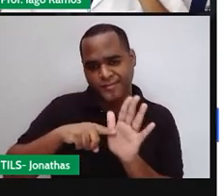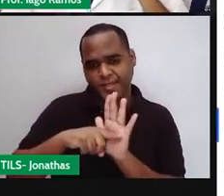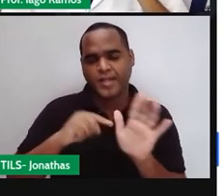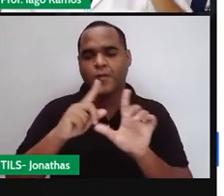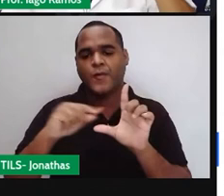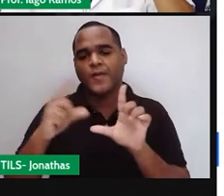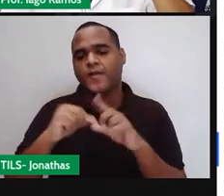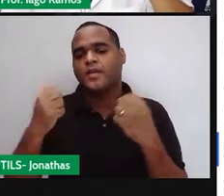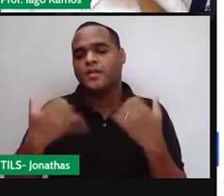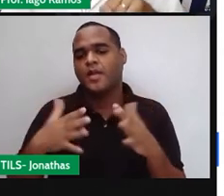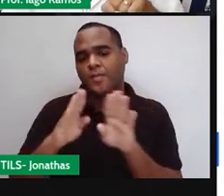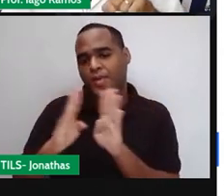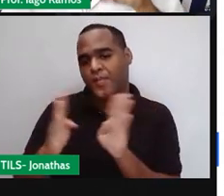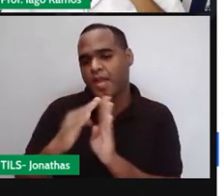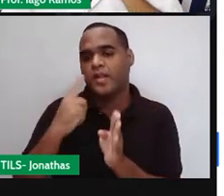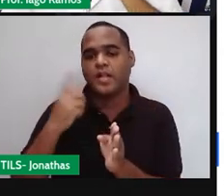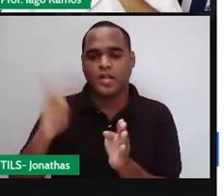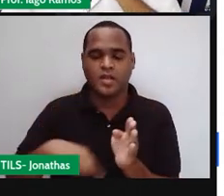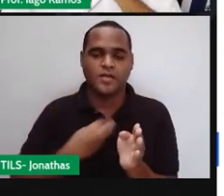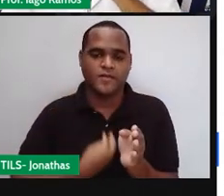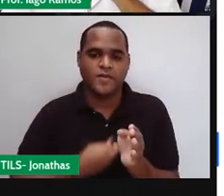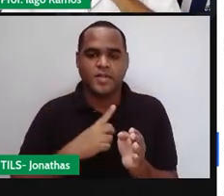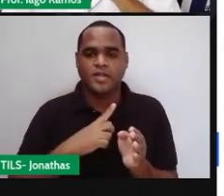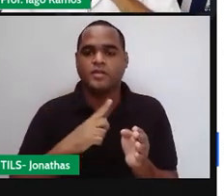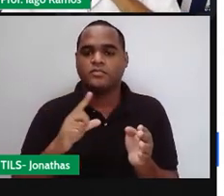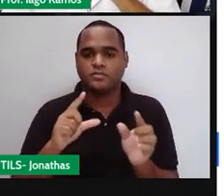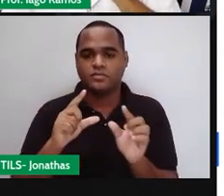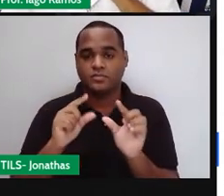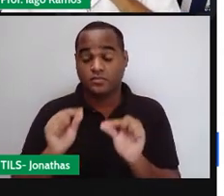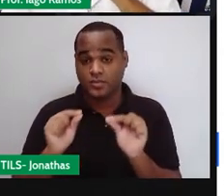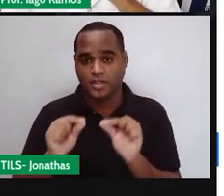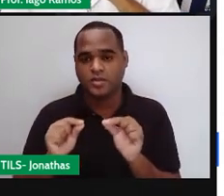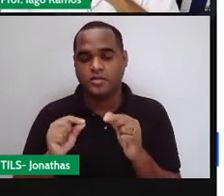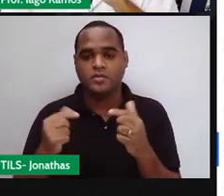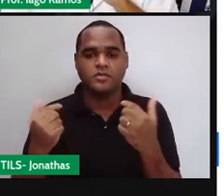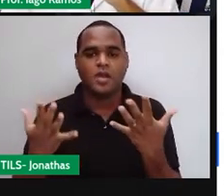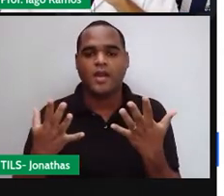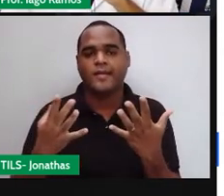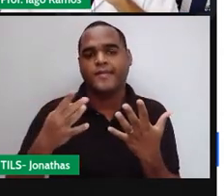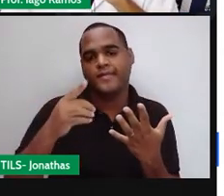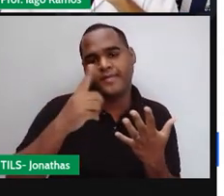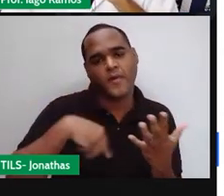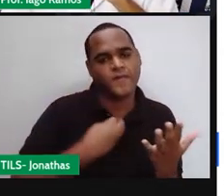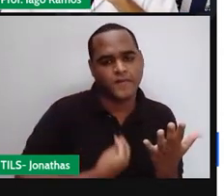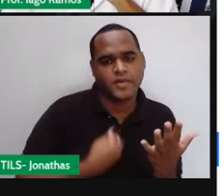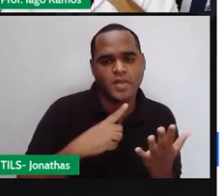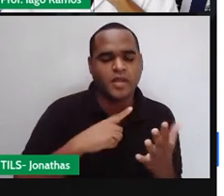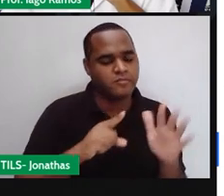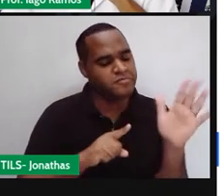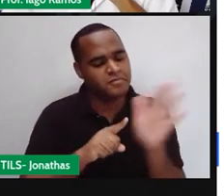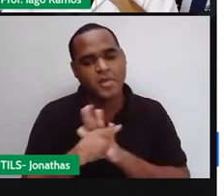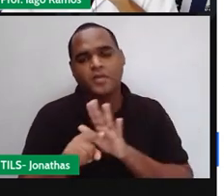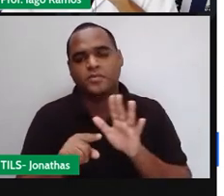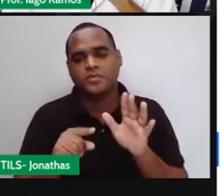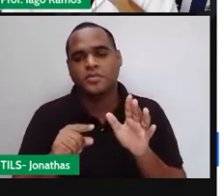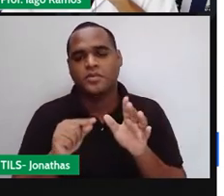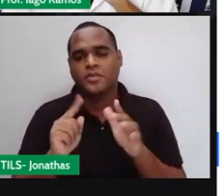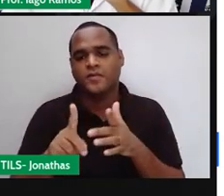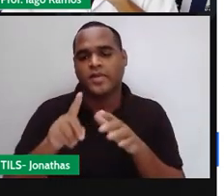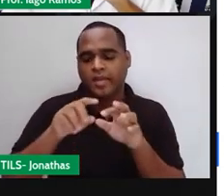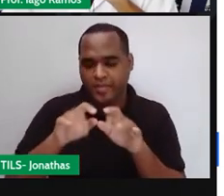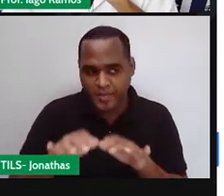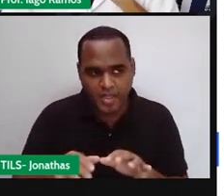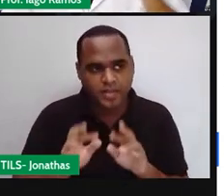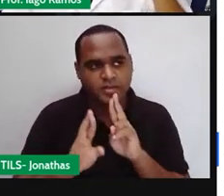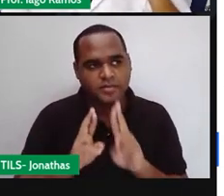vai abrir essa página aí, ó. Então, aqui tem a perguntinha, aqui você digita uma